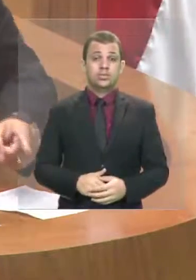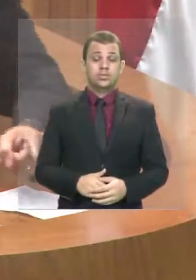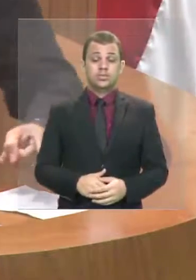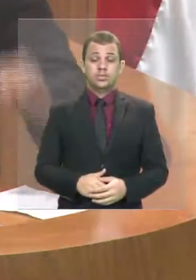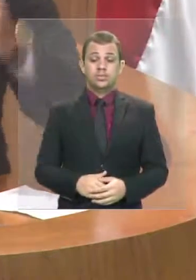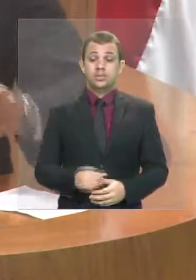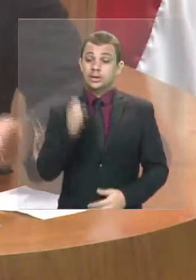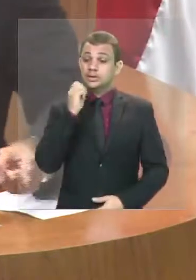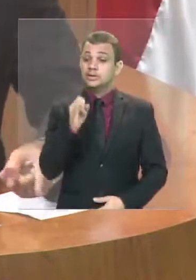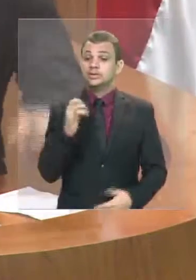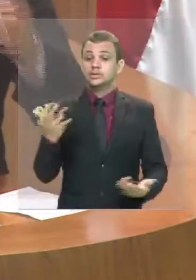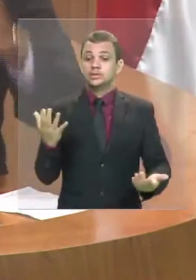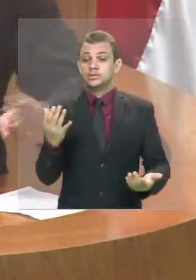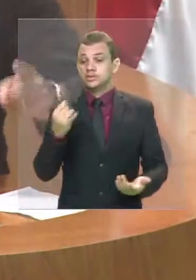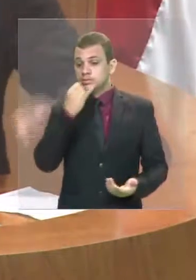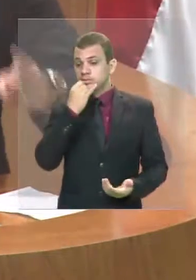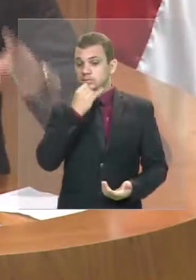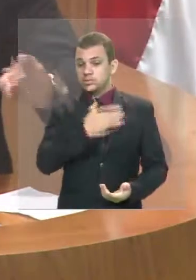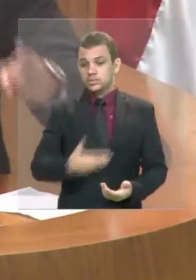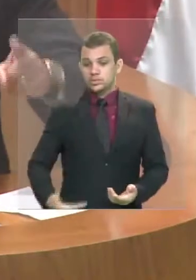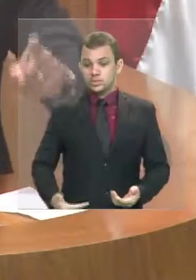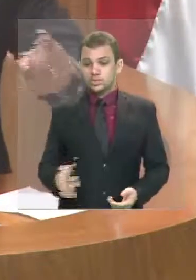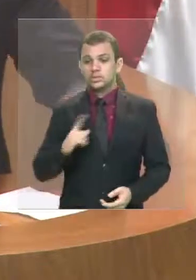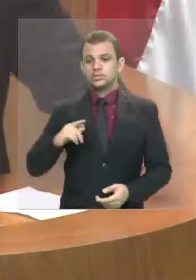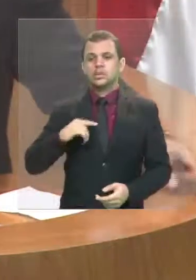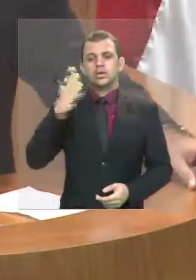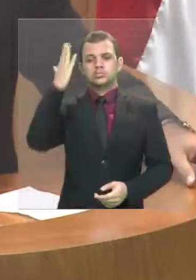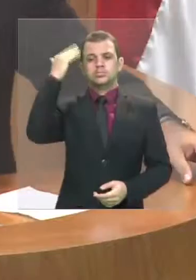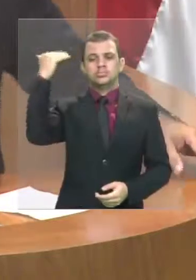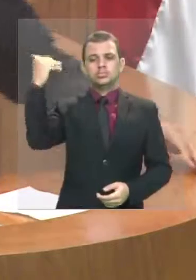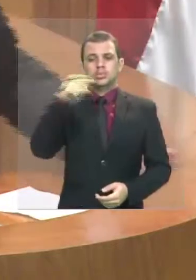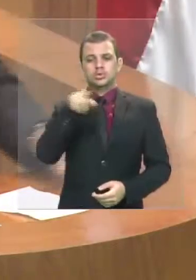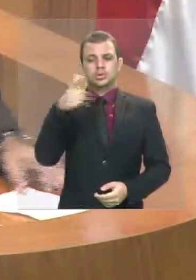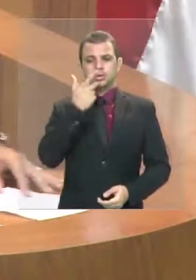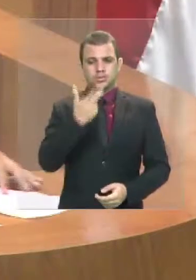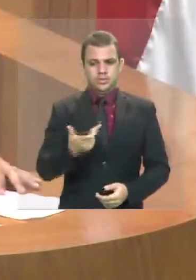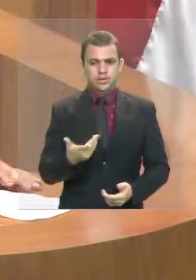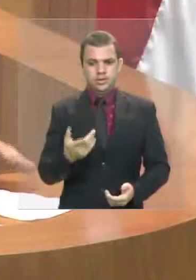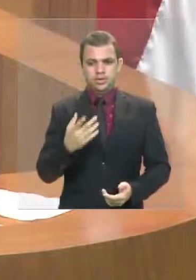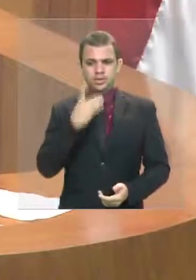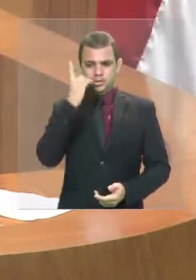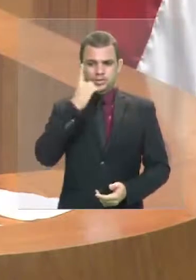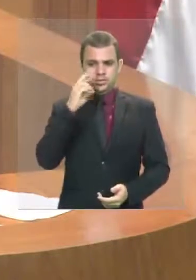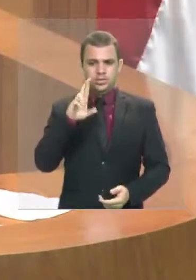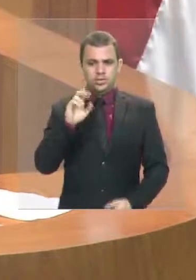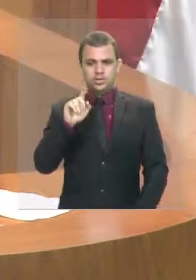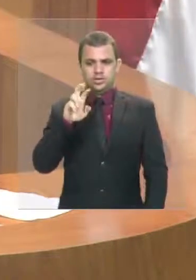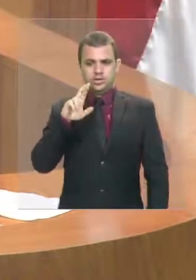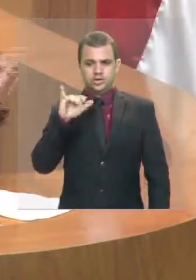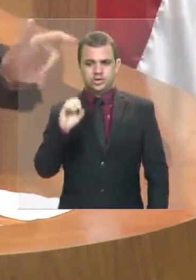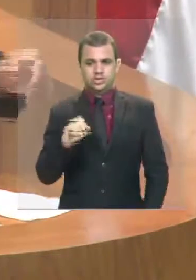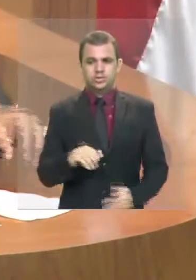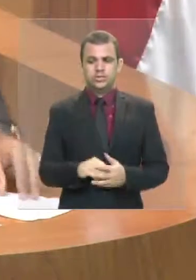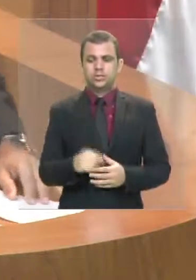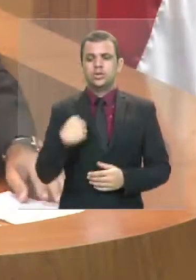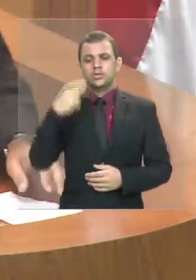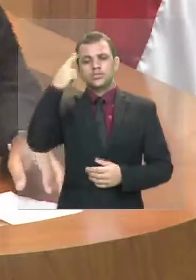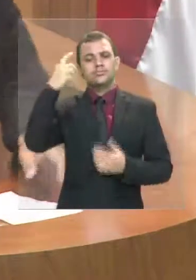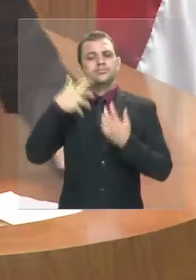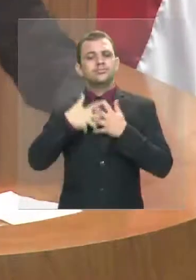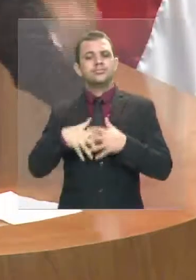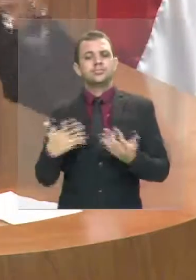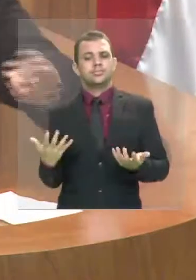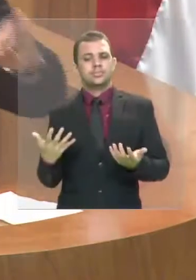o governador é o bambambam, como V. Exª diz, Rogério Cafeteira, deputado Rogério Cafeteira, eu me pergunto aqui,